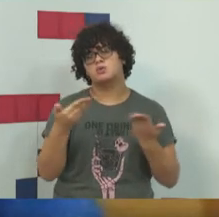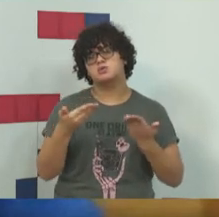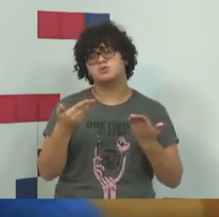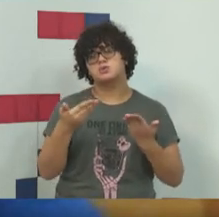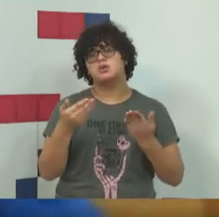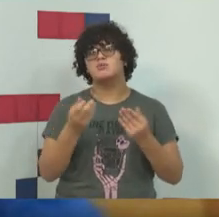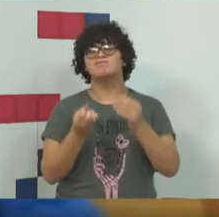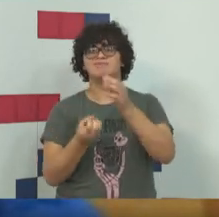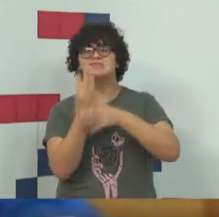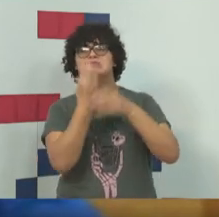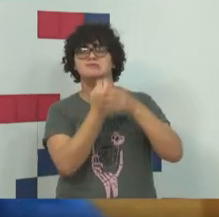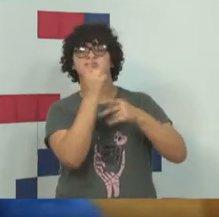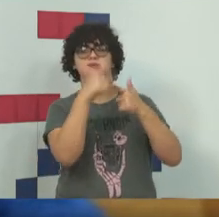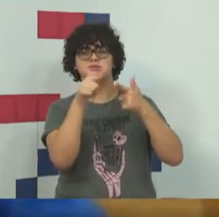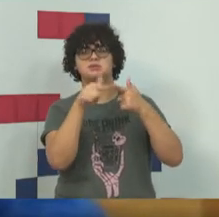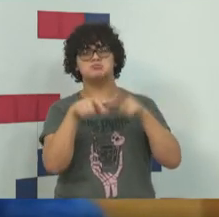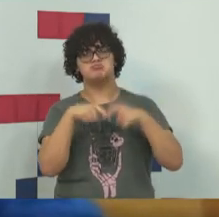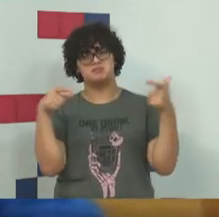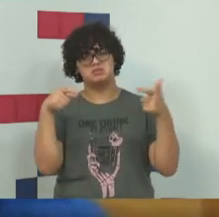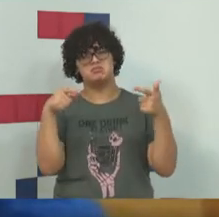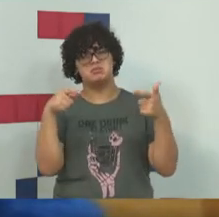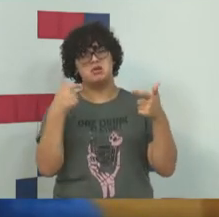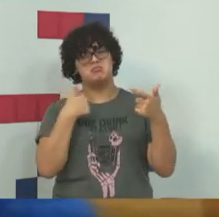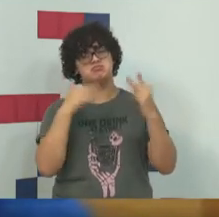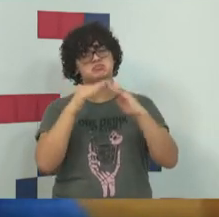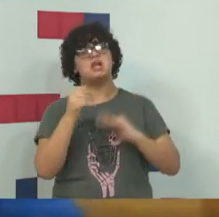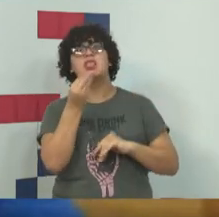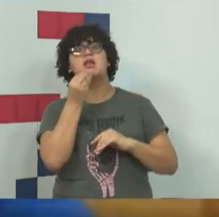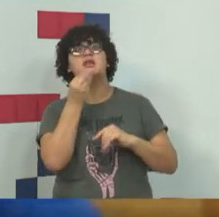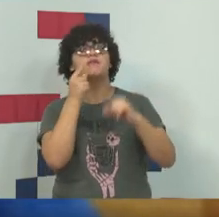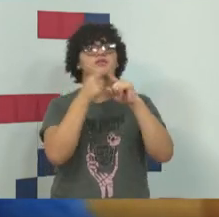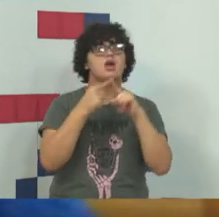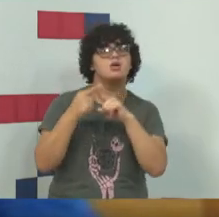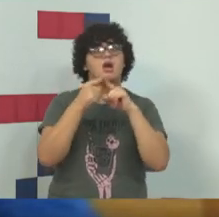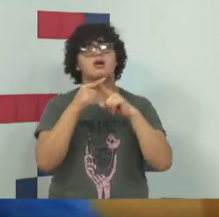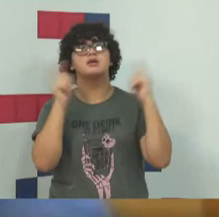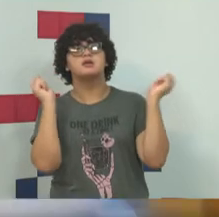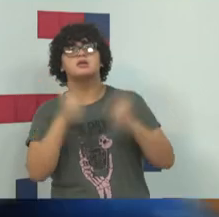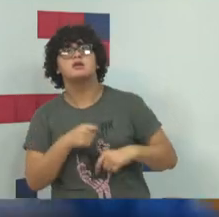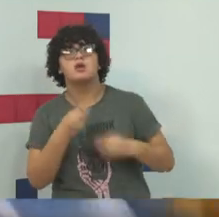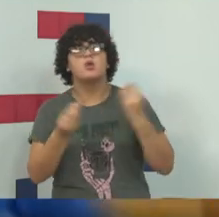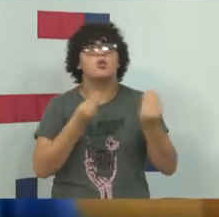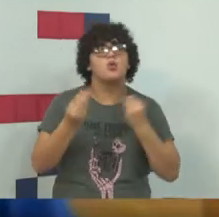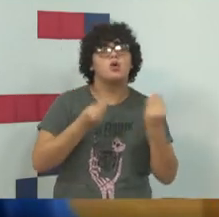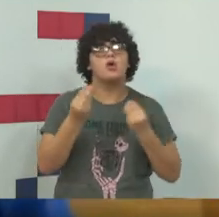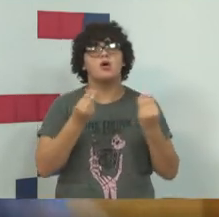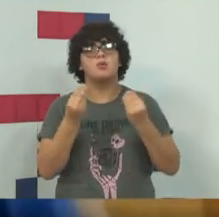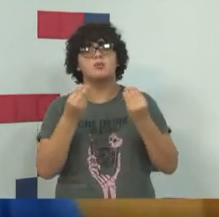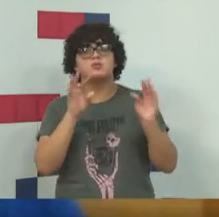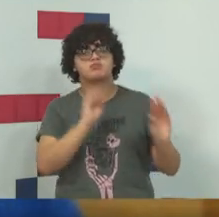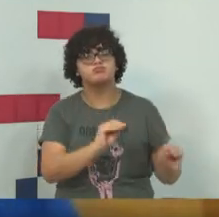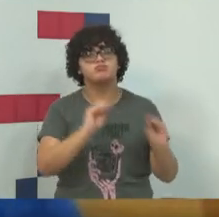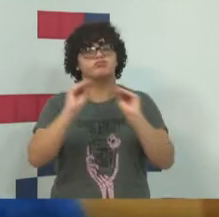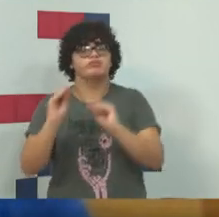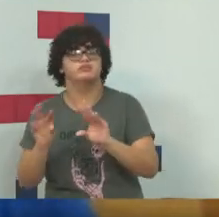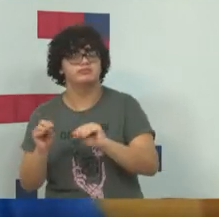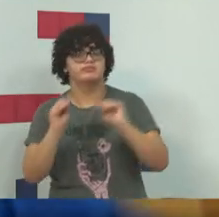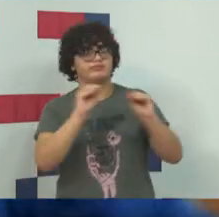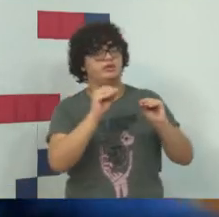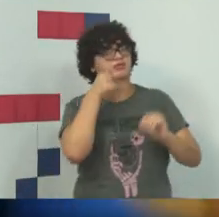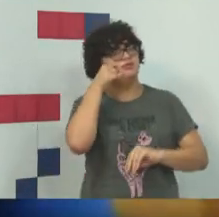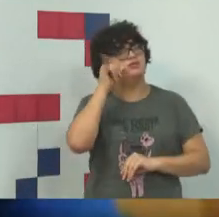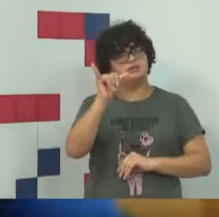acontecimentos testar ao máximo a nossa capacidade de não nos deslocar, em primeiro lugar.